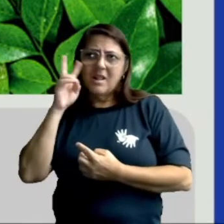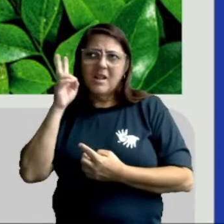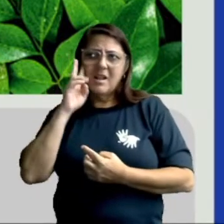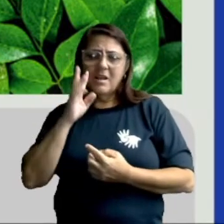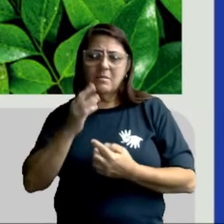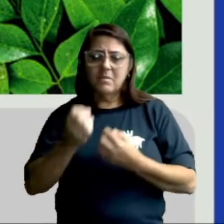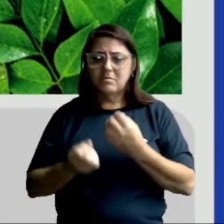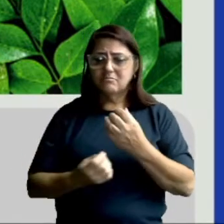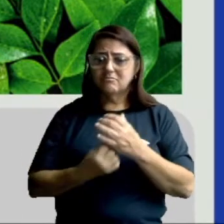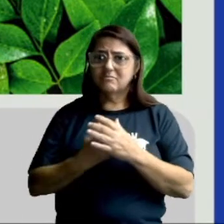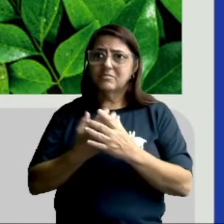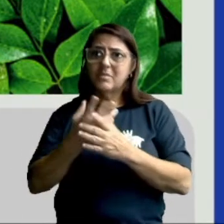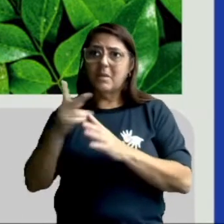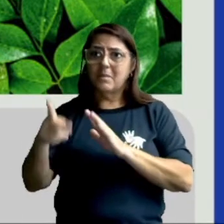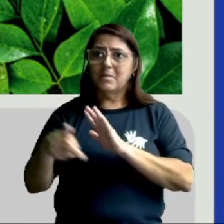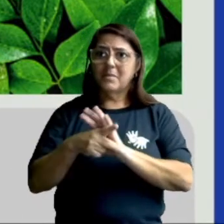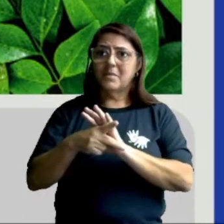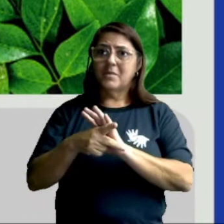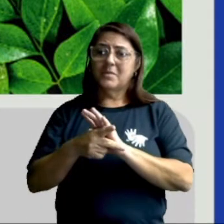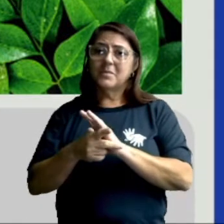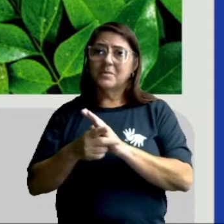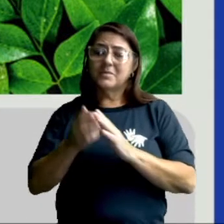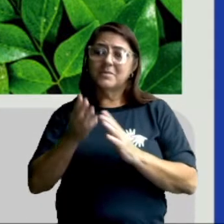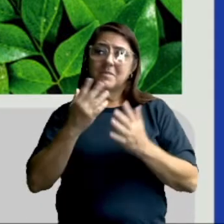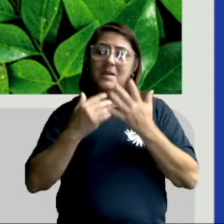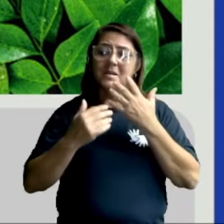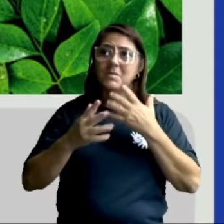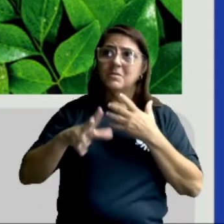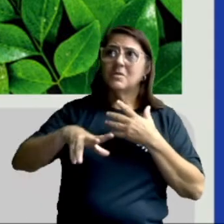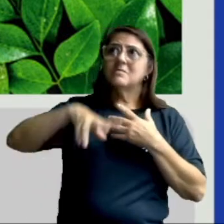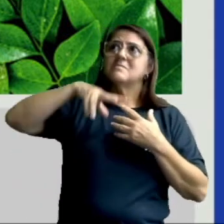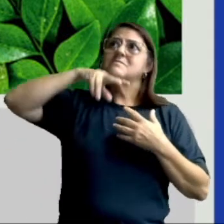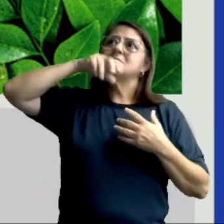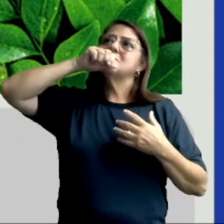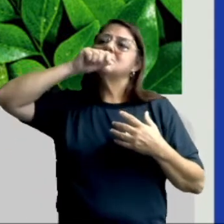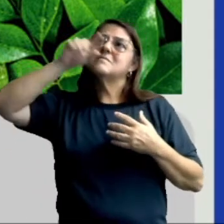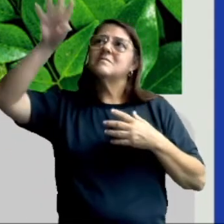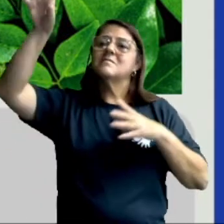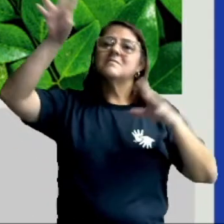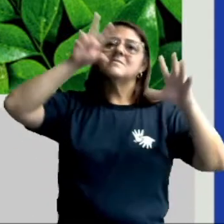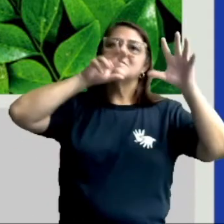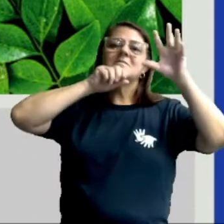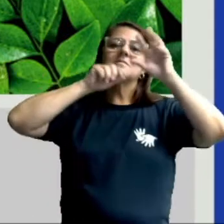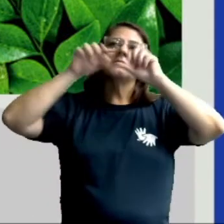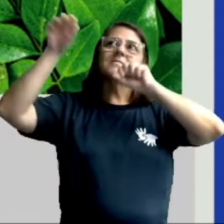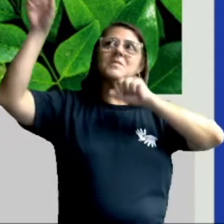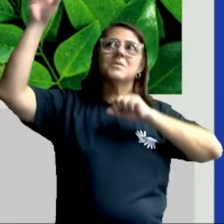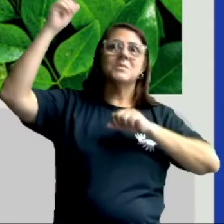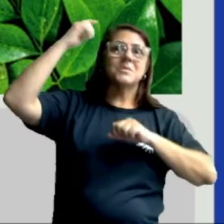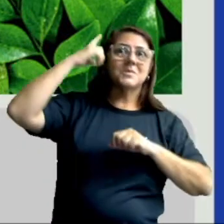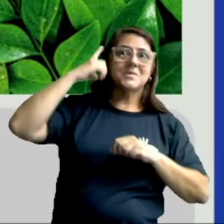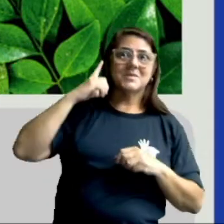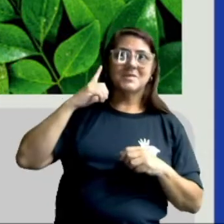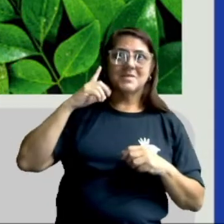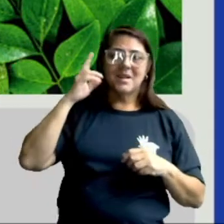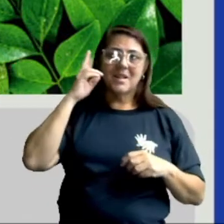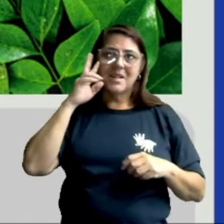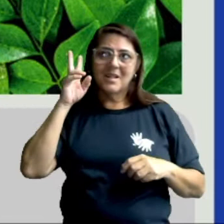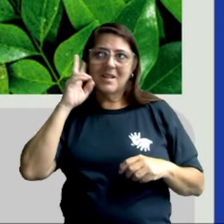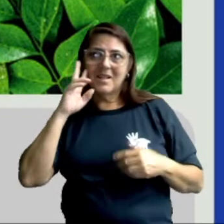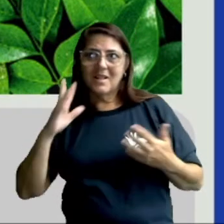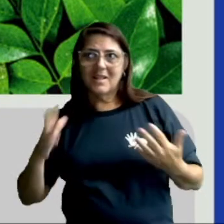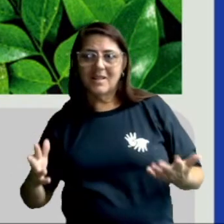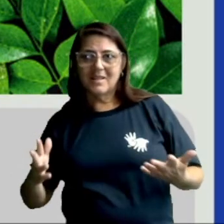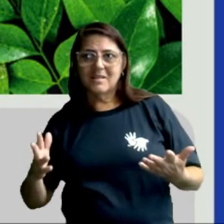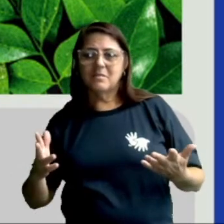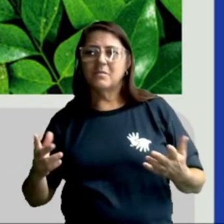Da produção do alimento. A planta produz o seu próprio alimento através da fotossíntese. E esse processo, ele